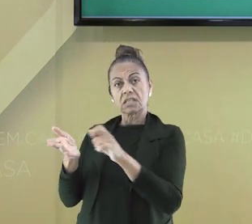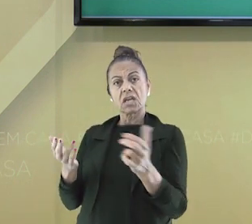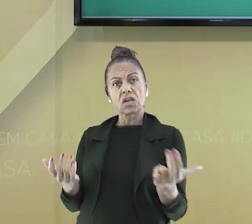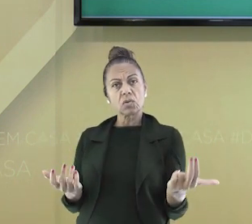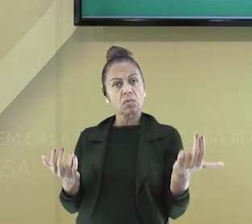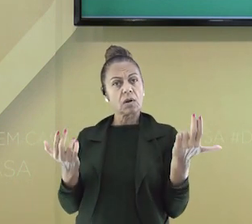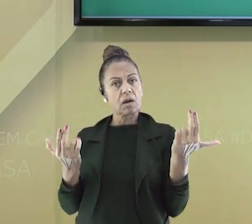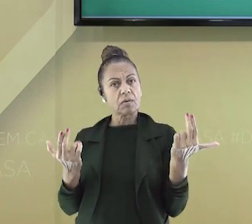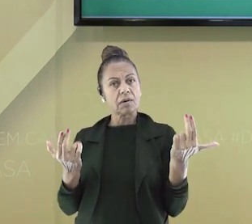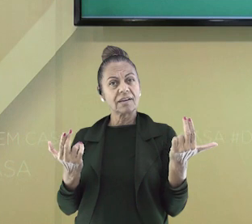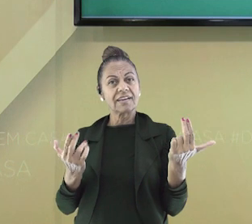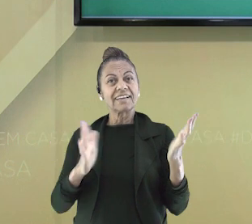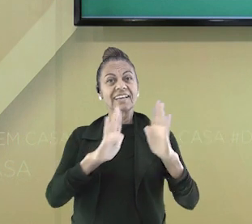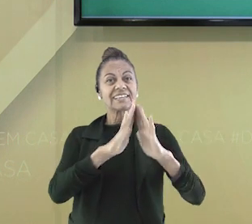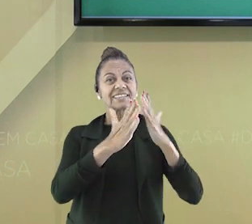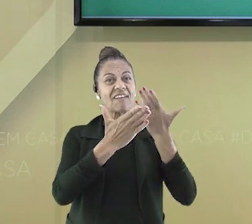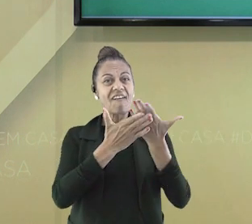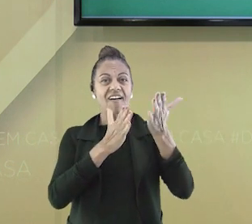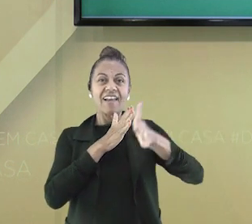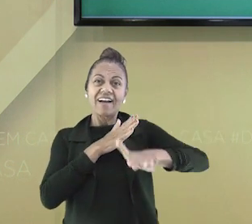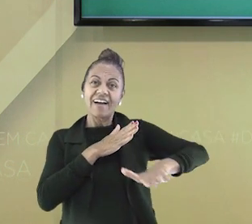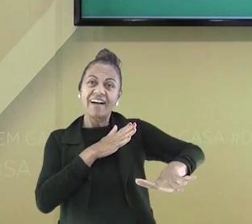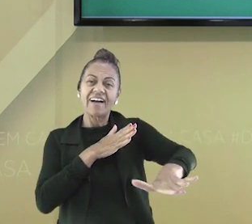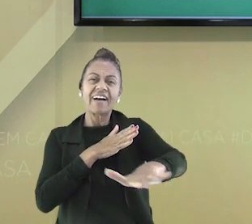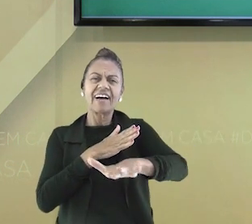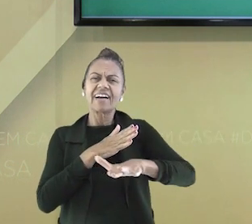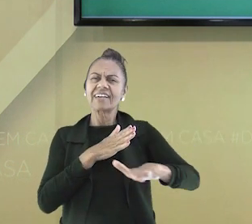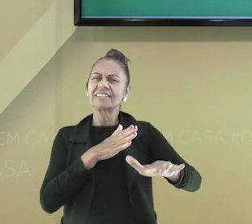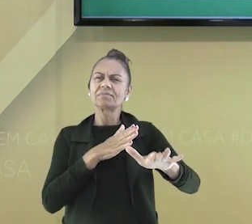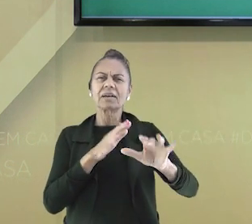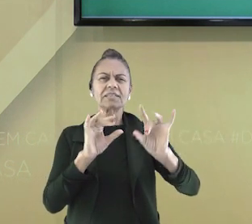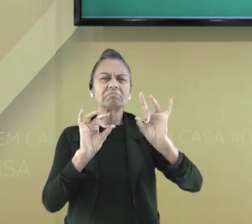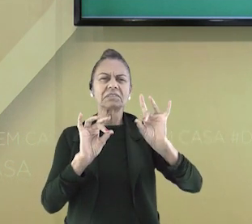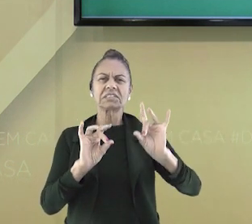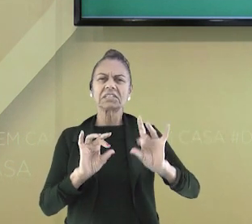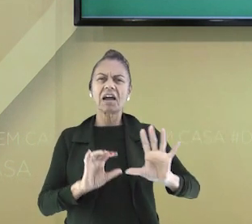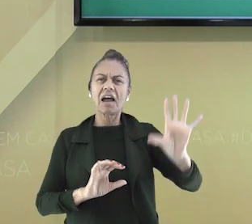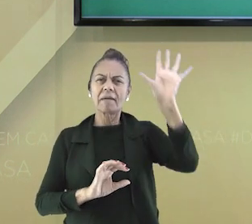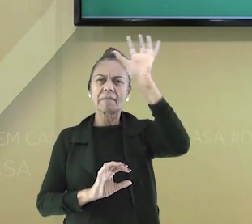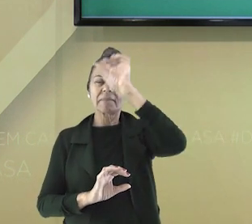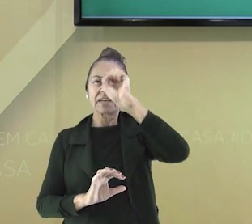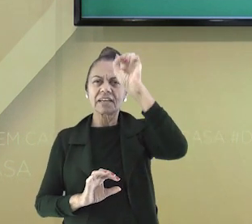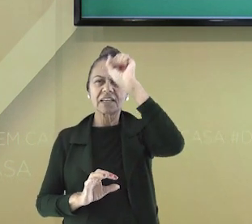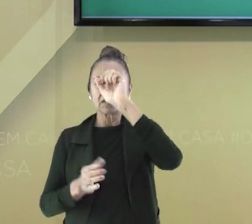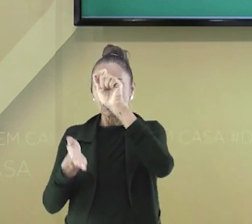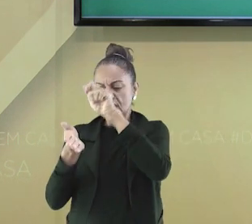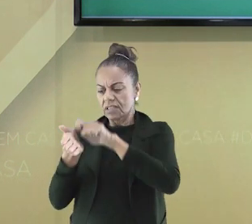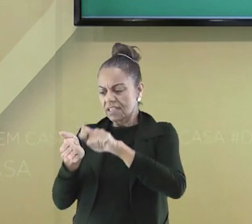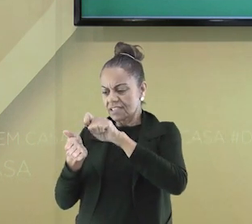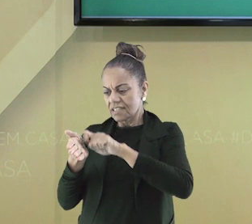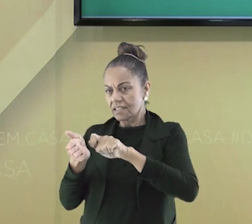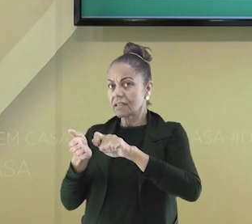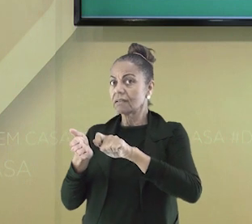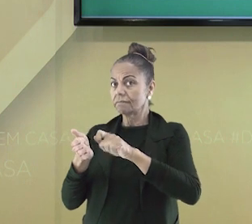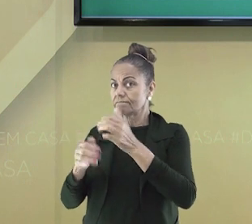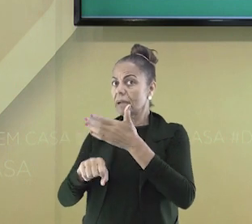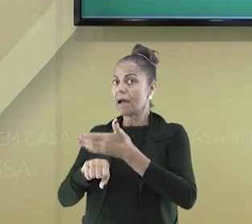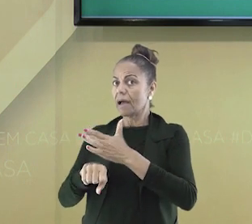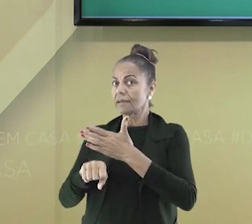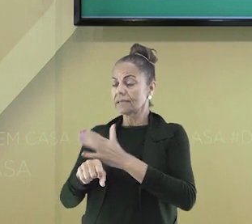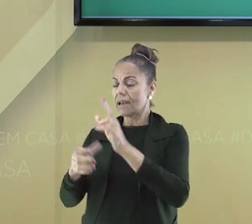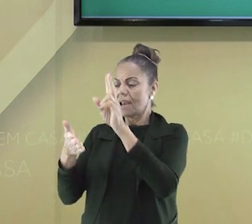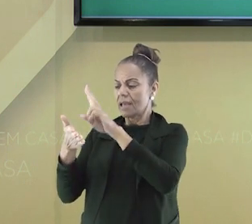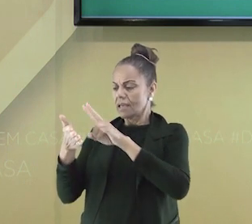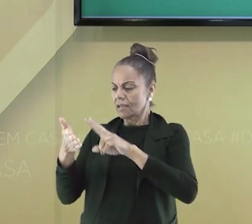que foram escritas. A escola é o espaço em que se aprende o registro da escrita e a prática da leitura.